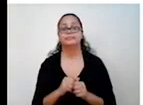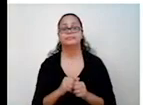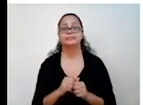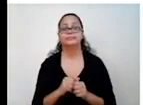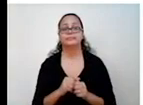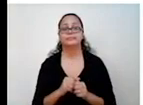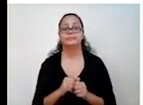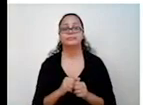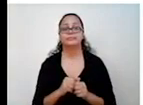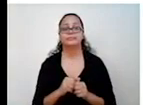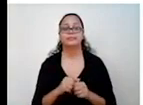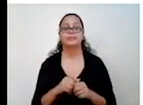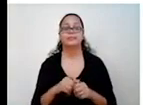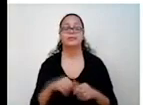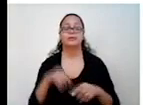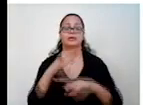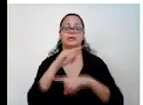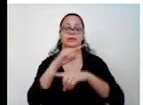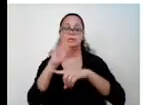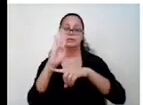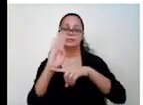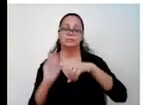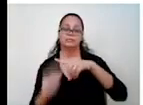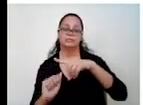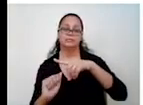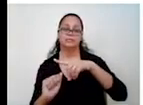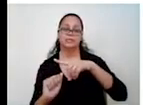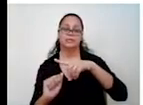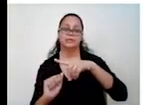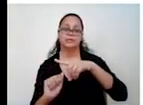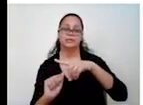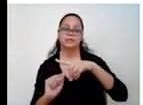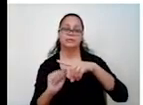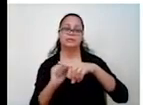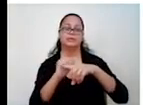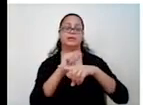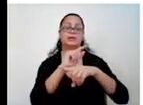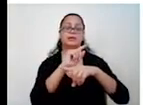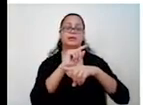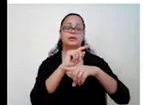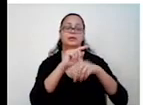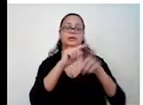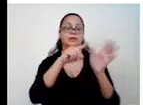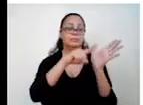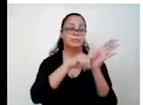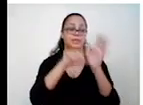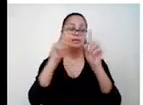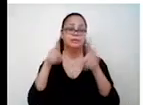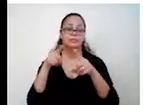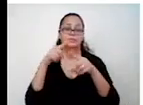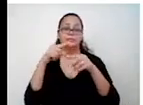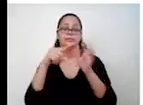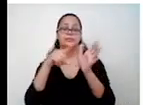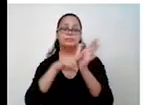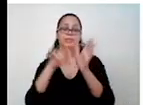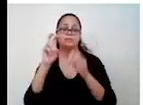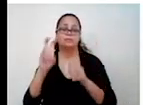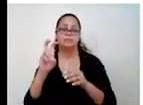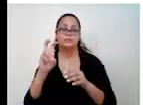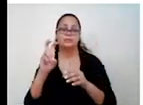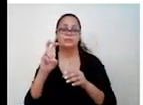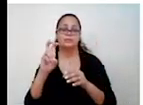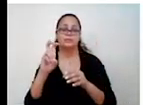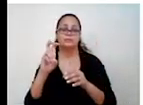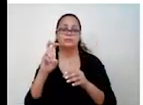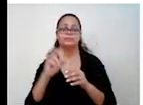A soma, Menos B sobre A. Menos menos 5. B é menos 5. Sempre antes do X ou B.